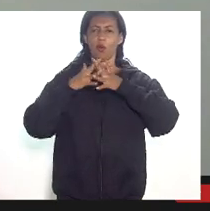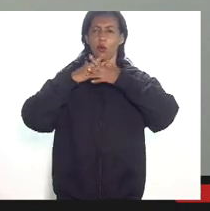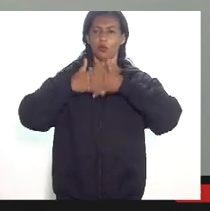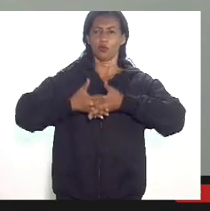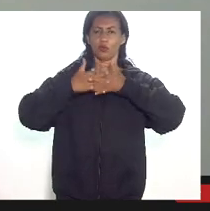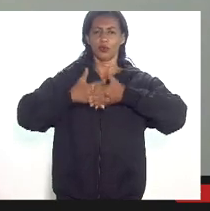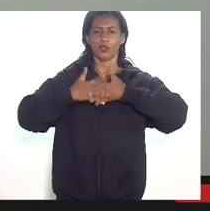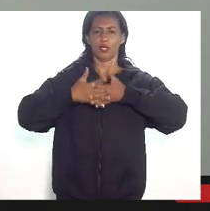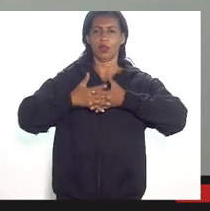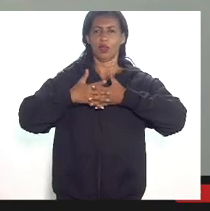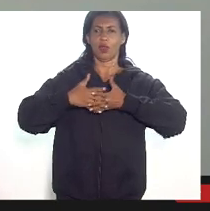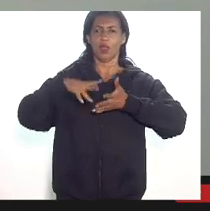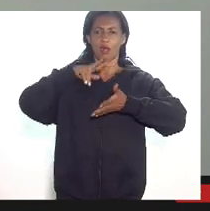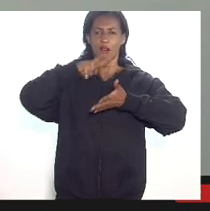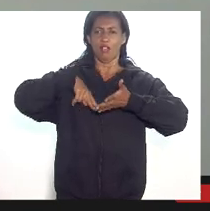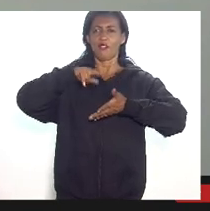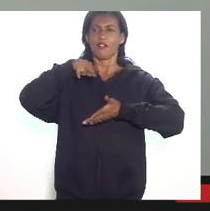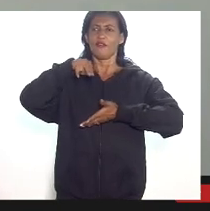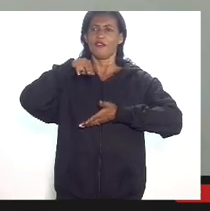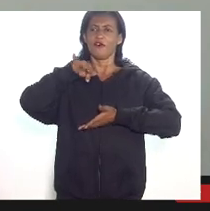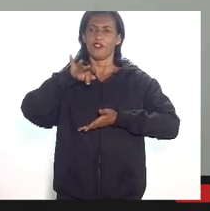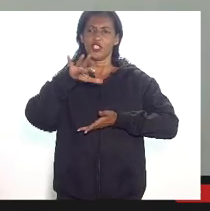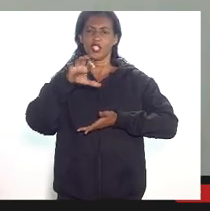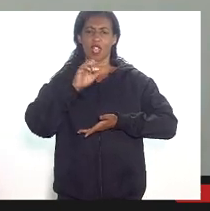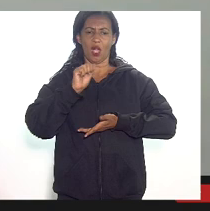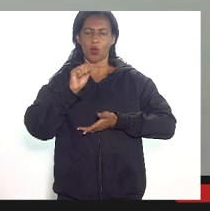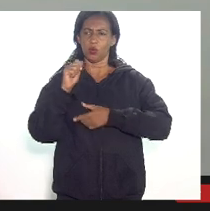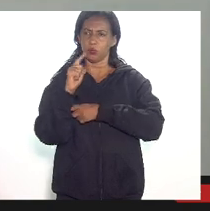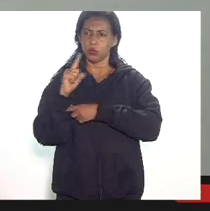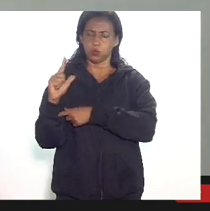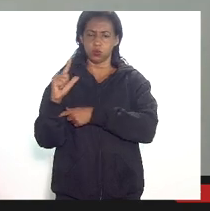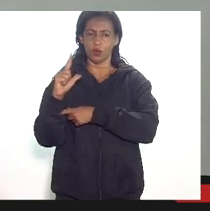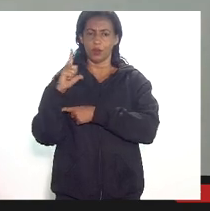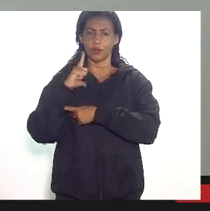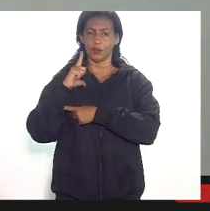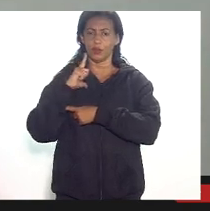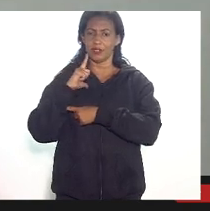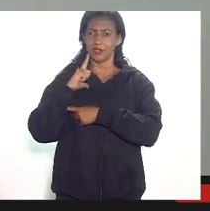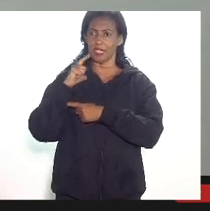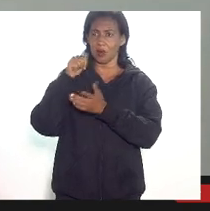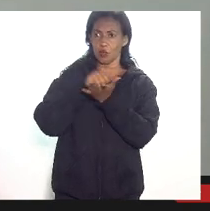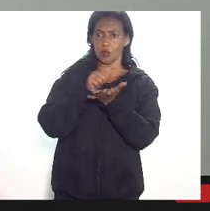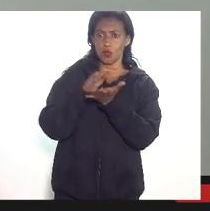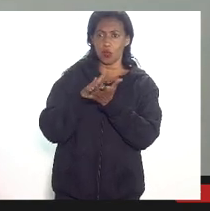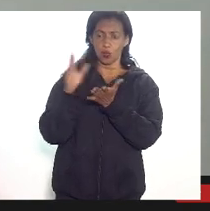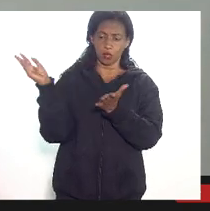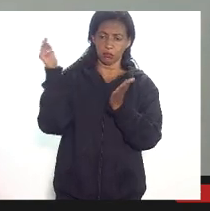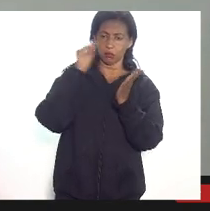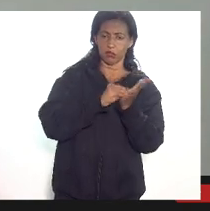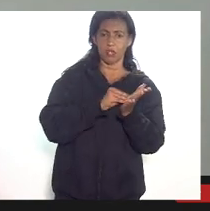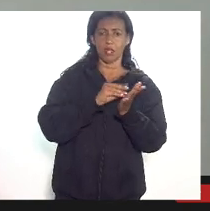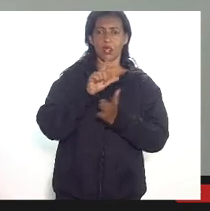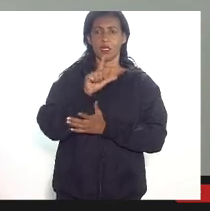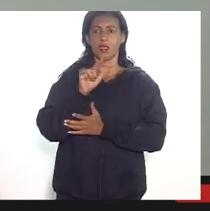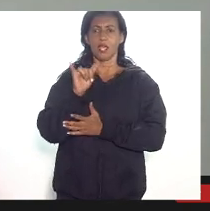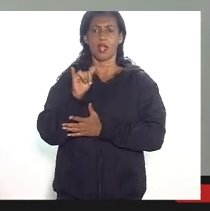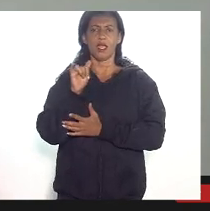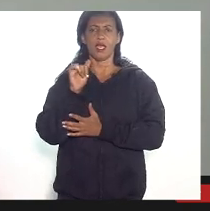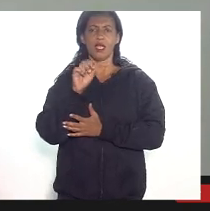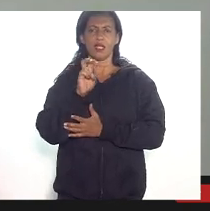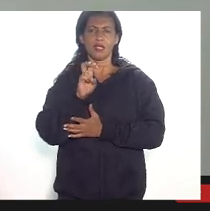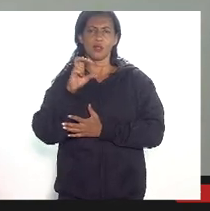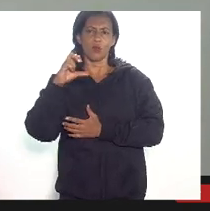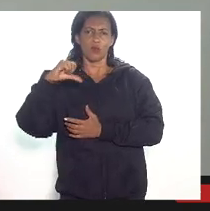fiscal e no embaraço ou ação fiscal há sanções administrativas previstas e infelizmente a lei 5.139 falou olha